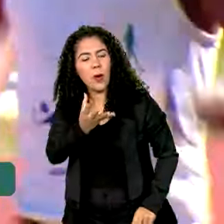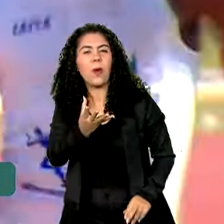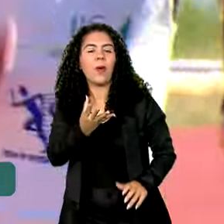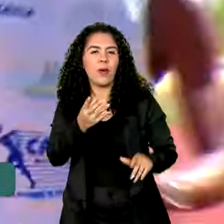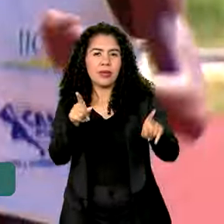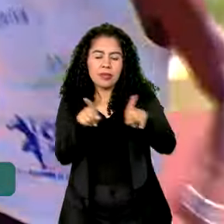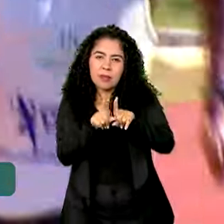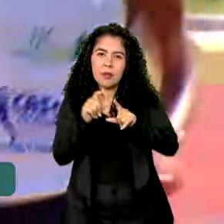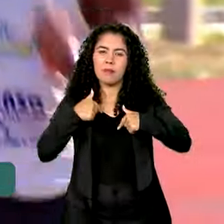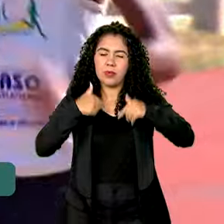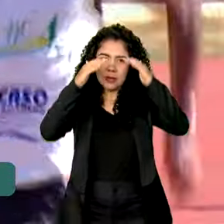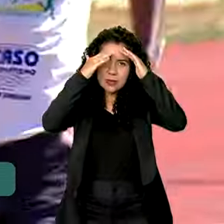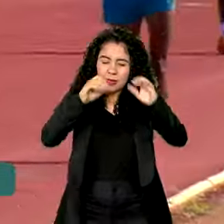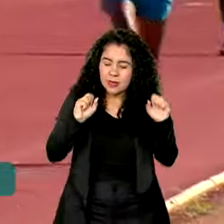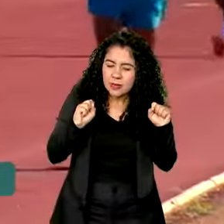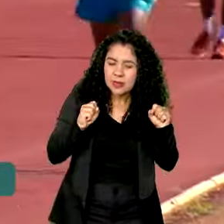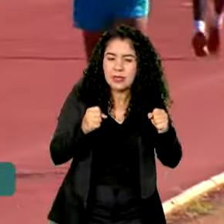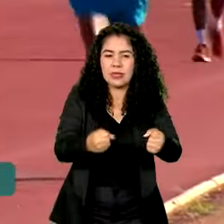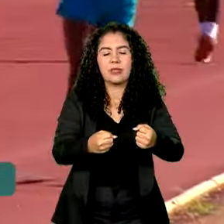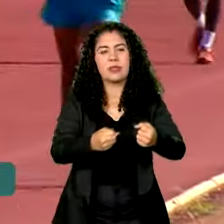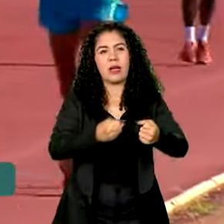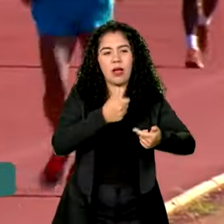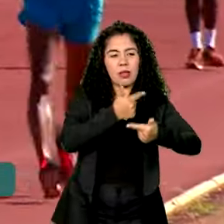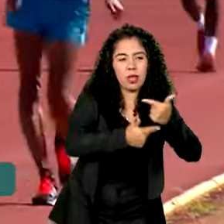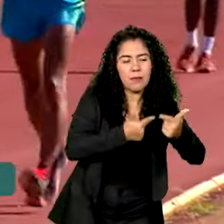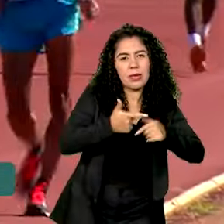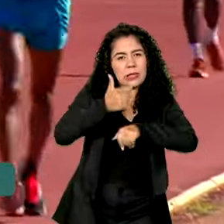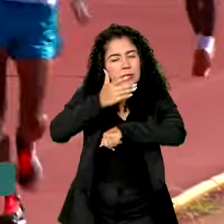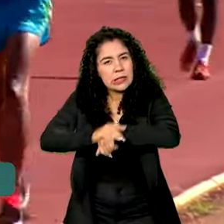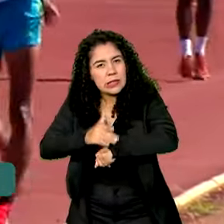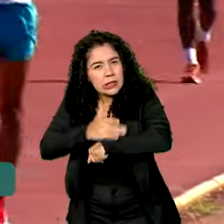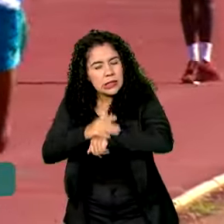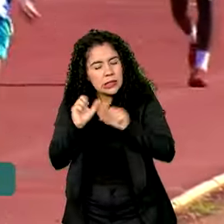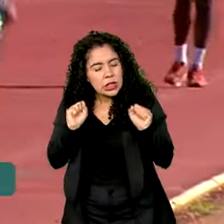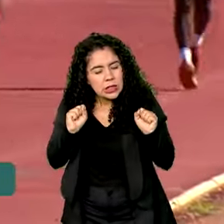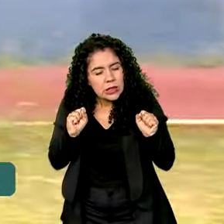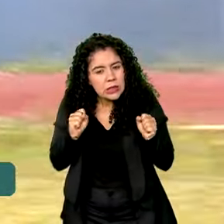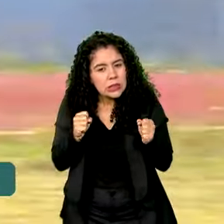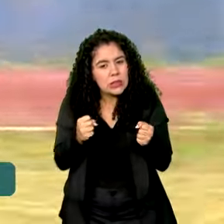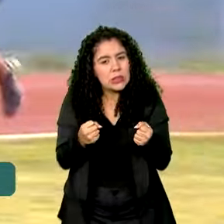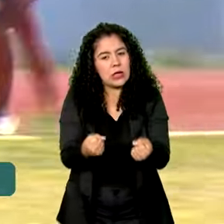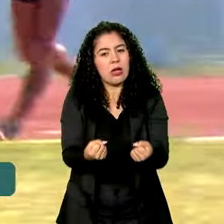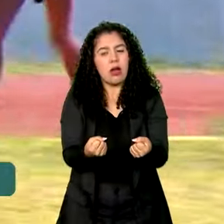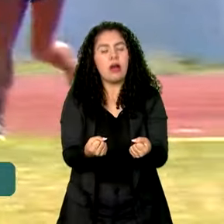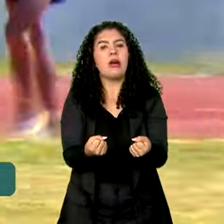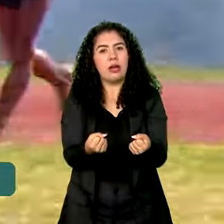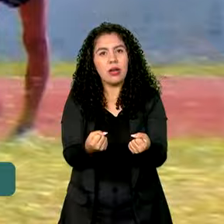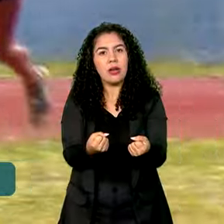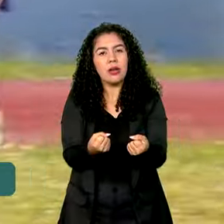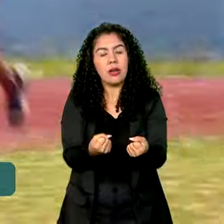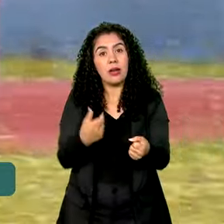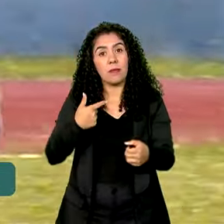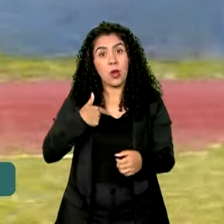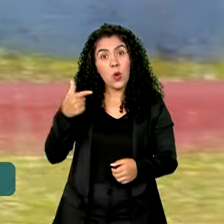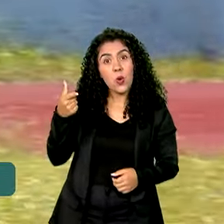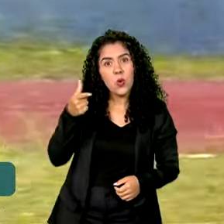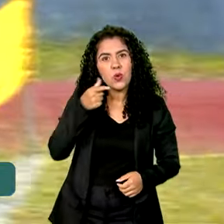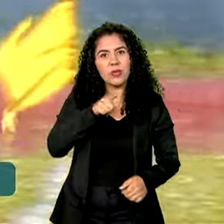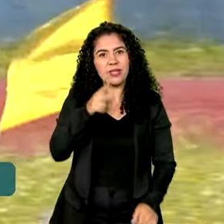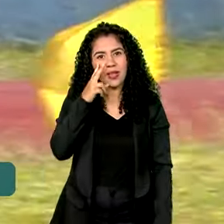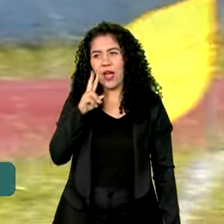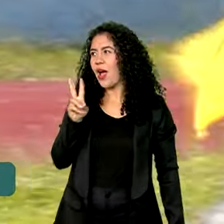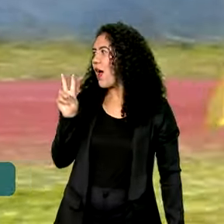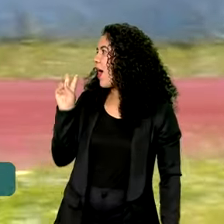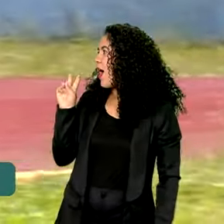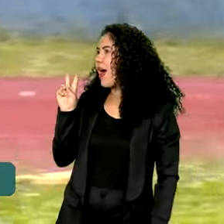que eu possa dedicar trabalho, treino, esforço total naquele dia da prova, para que quando eu passar aquela linha de chegada, olhar para trás e falar